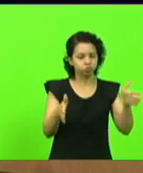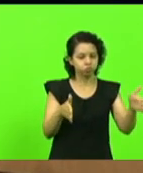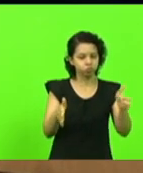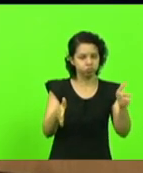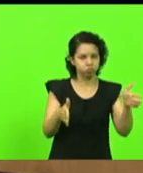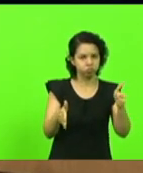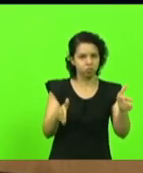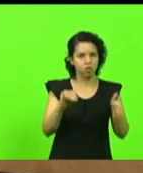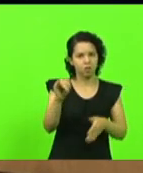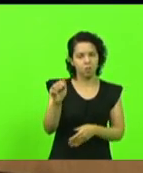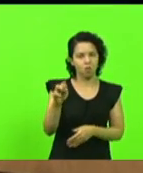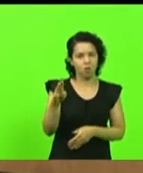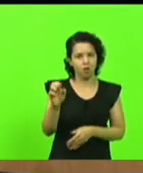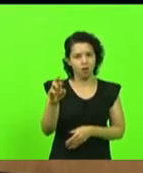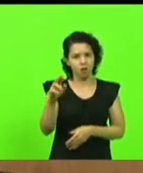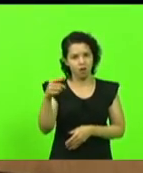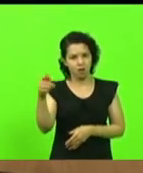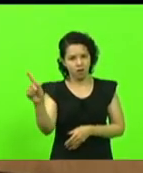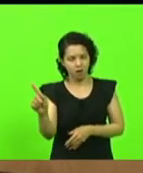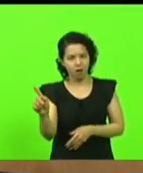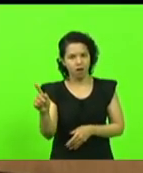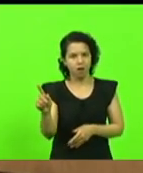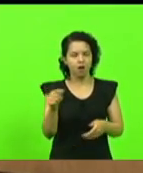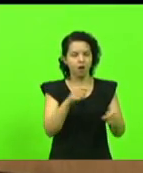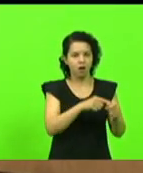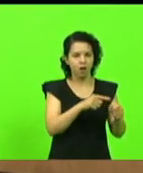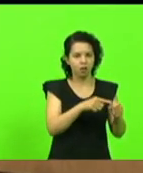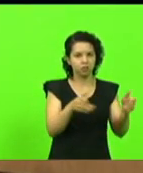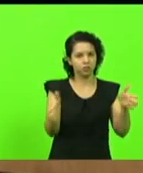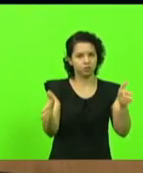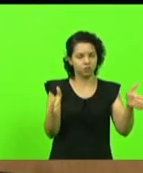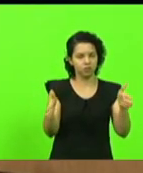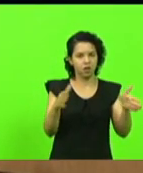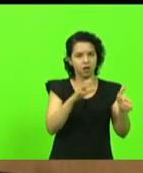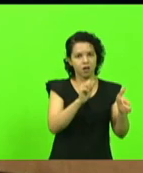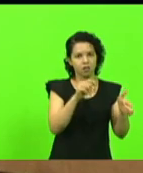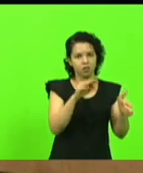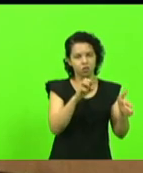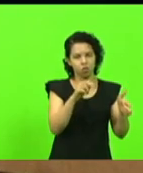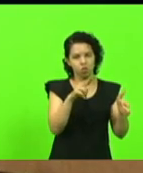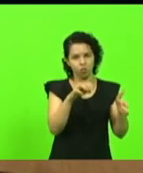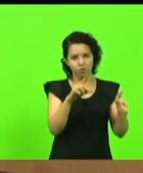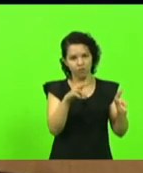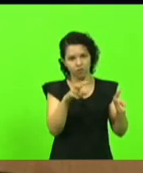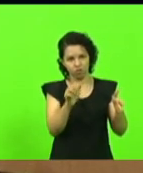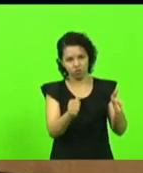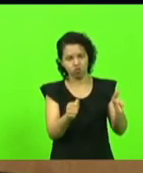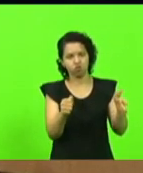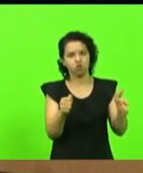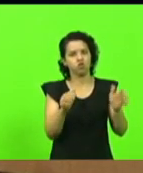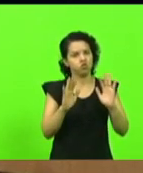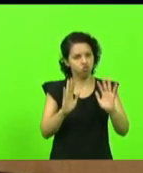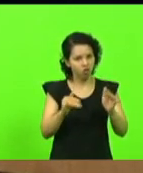inúmeras vezes aqui já fiz mais de dez pedidos sobre esse trecho e